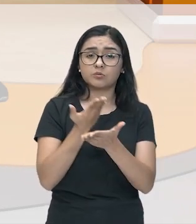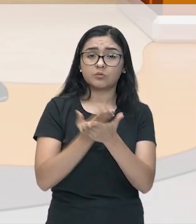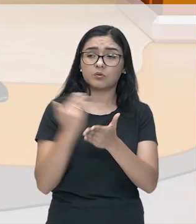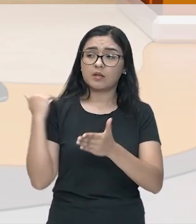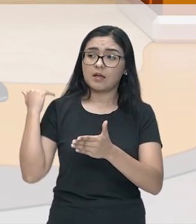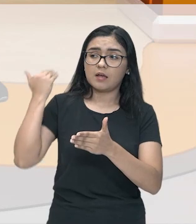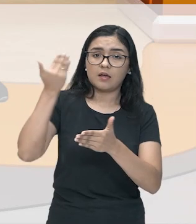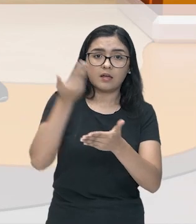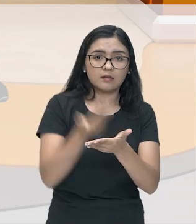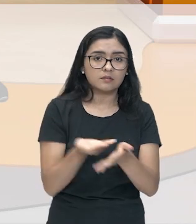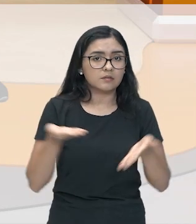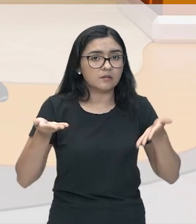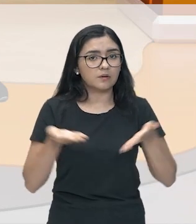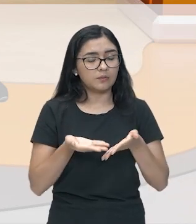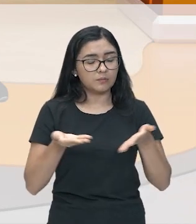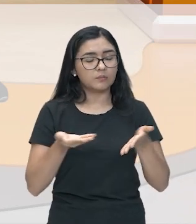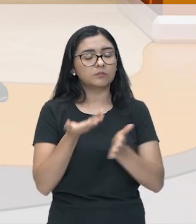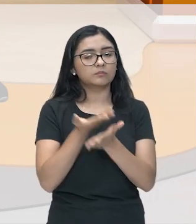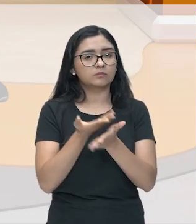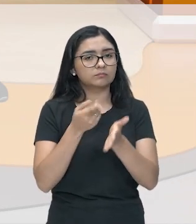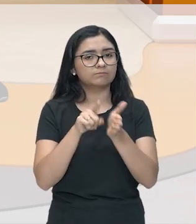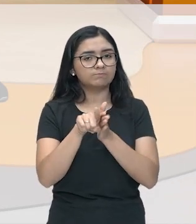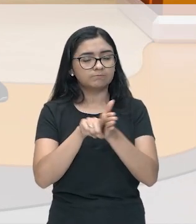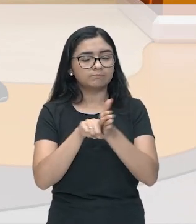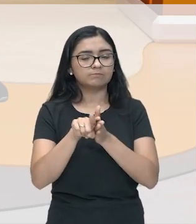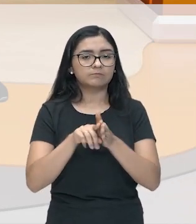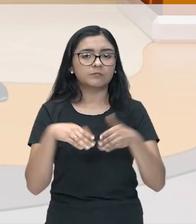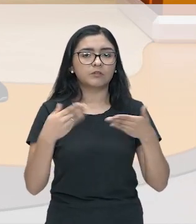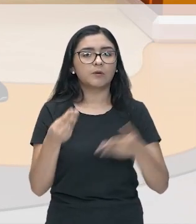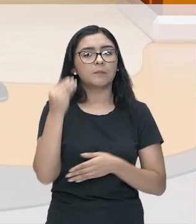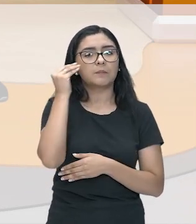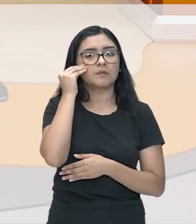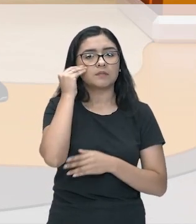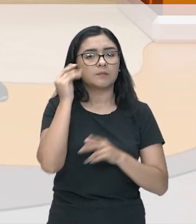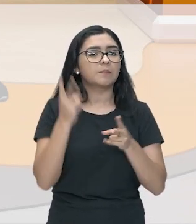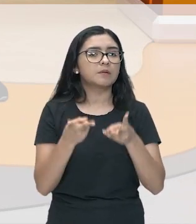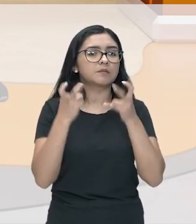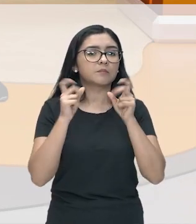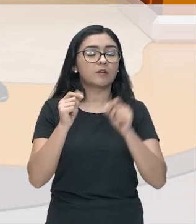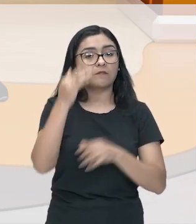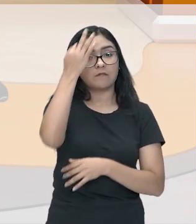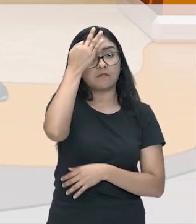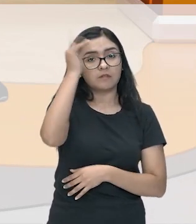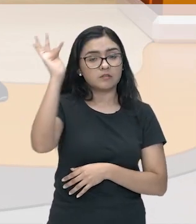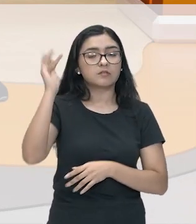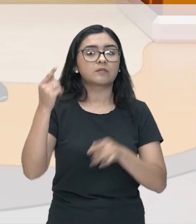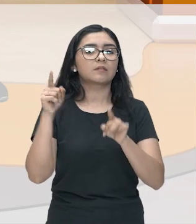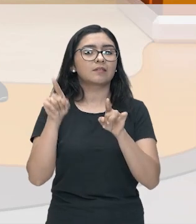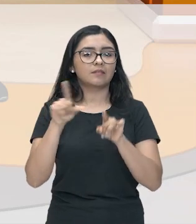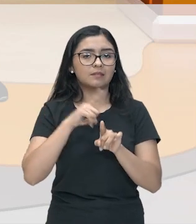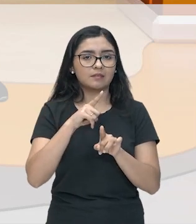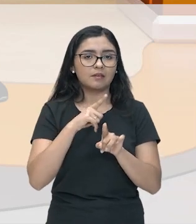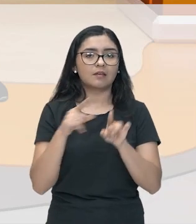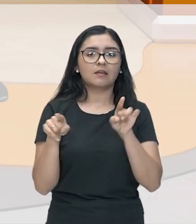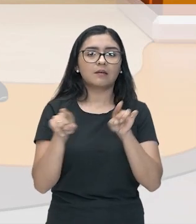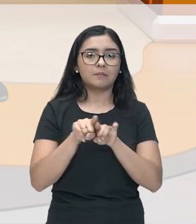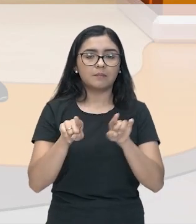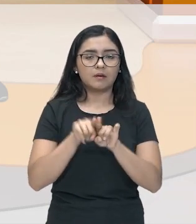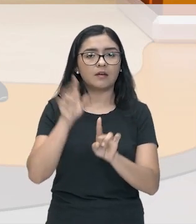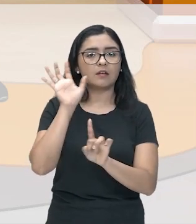até os dias atuais. Então a gente vai ver a filosofia tendo uma grande influência principalmente